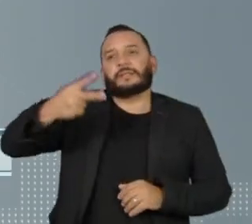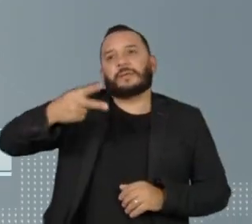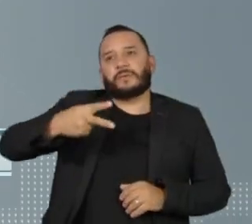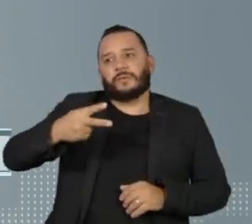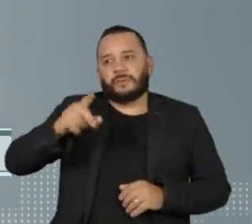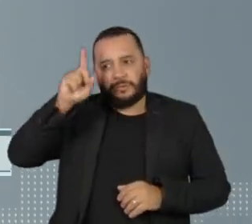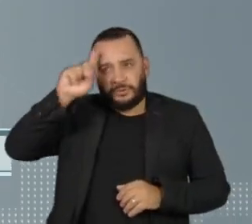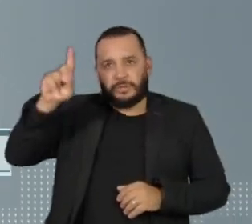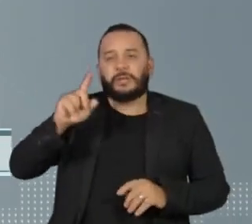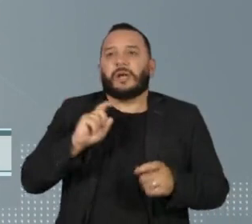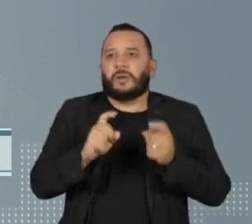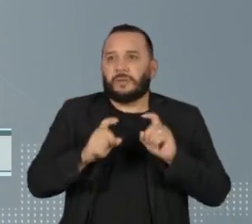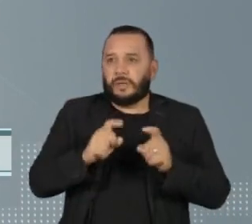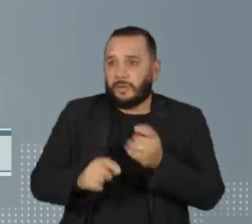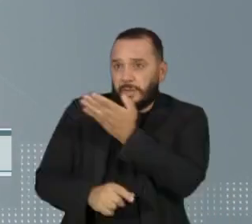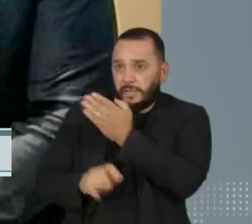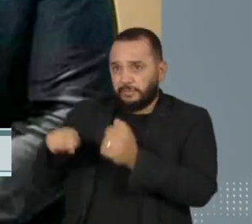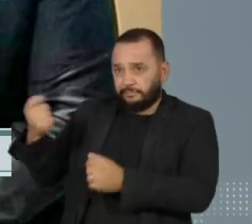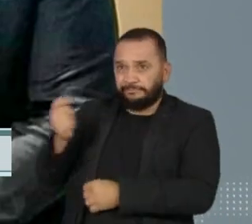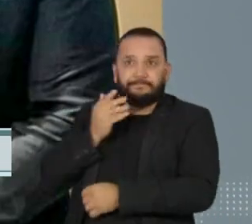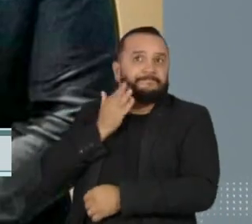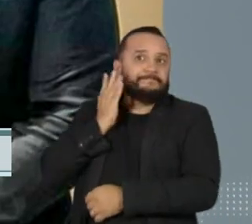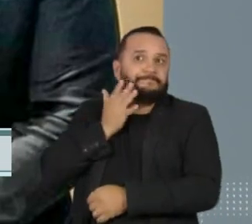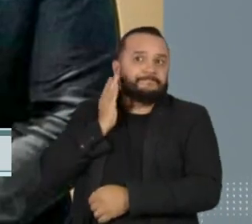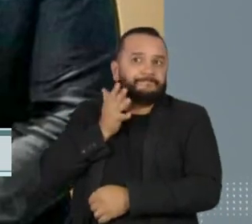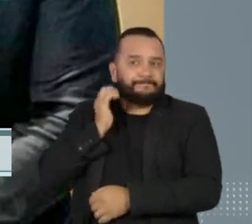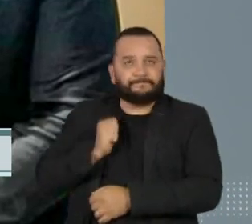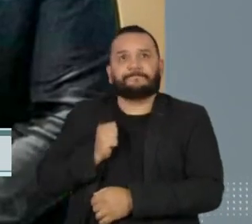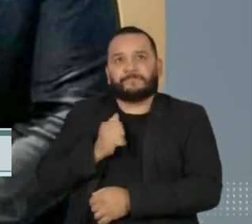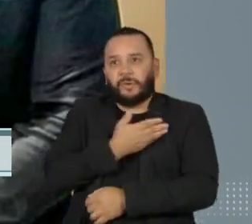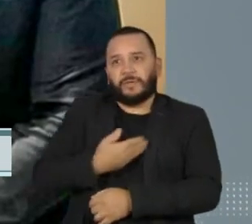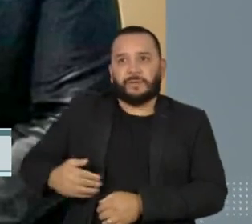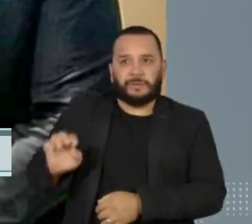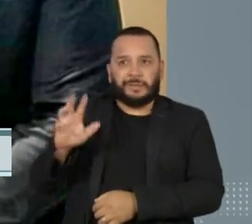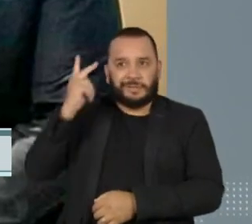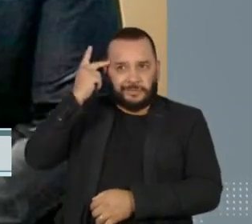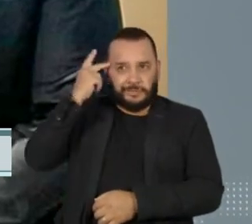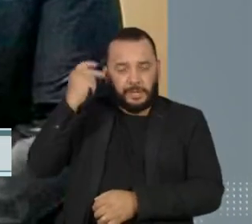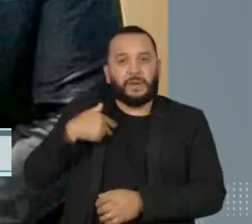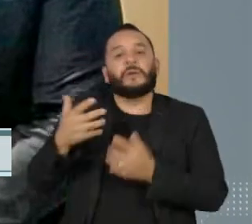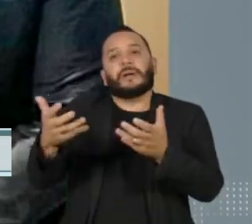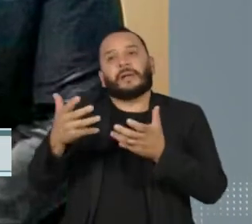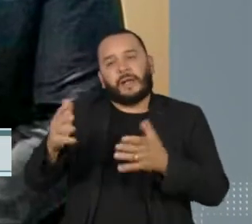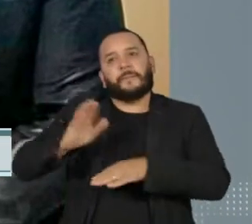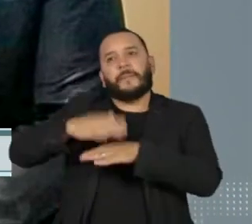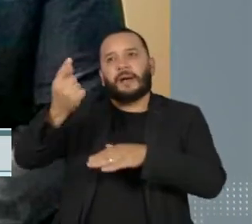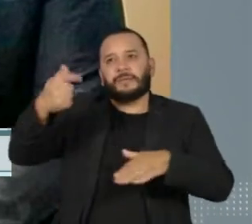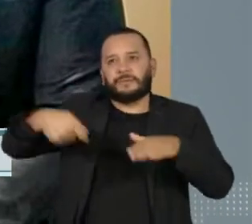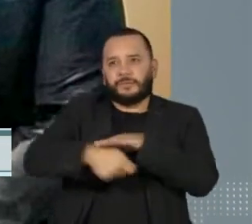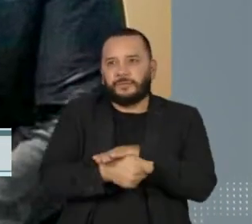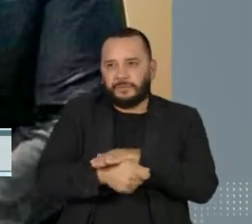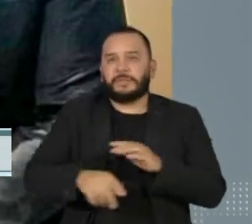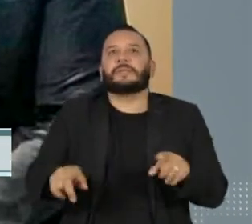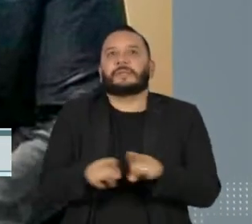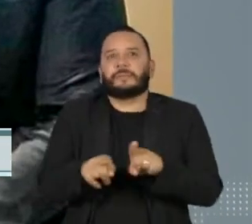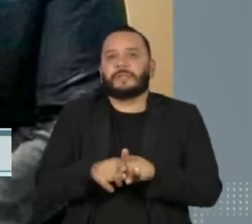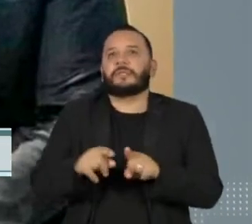representantes de países e empresários. O objetivo é trazer para o Estado mais investimentos e recursos estrangeiros.